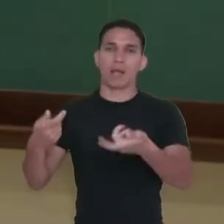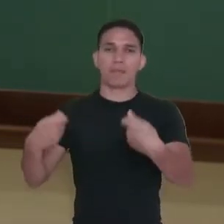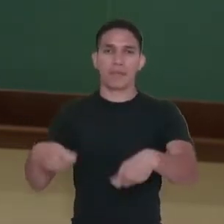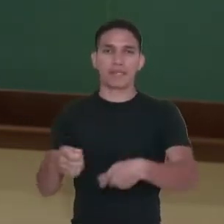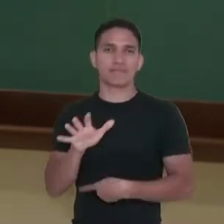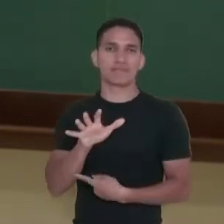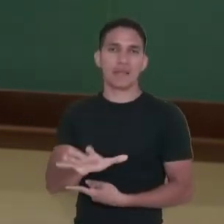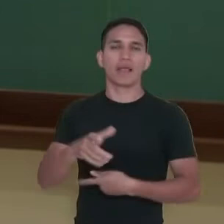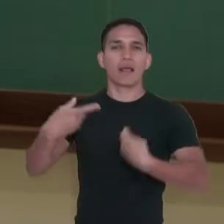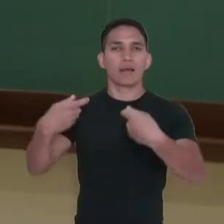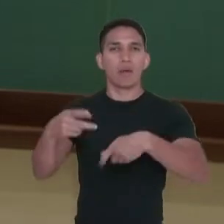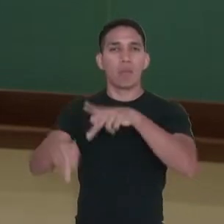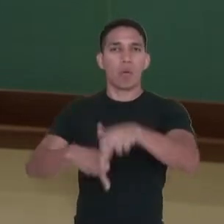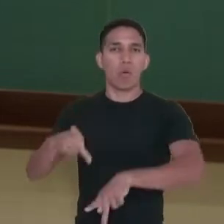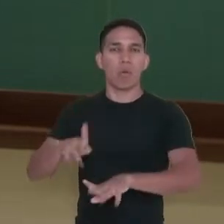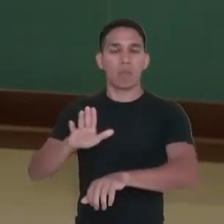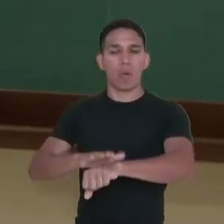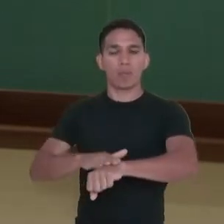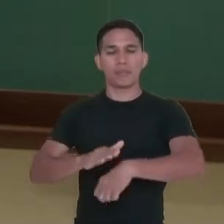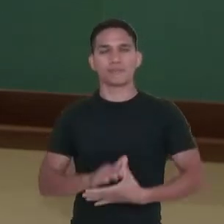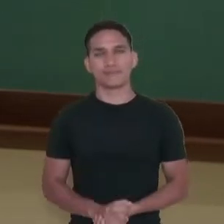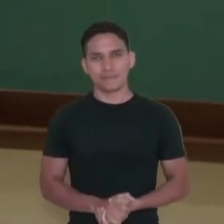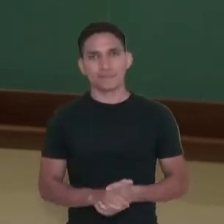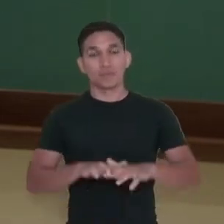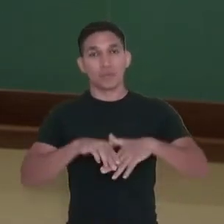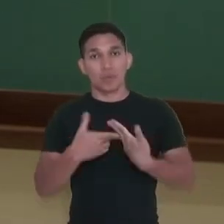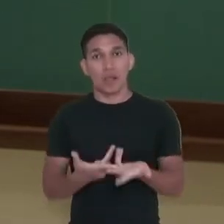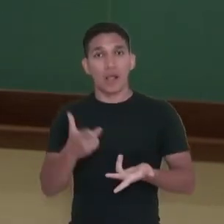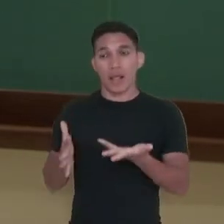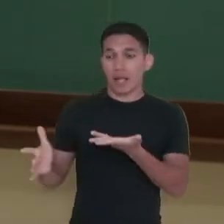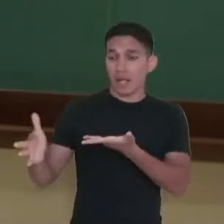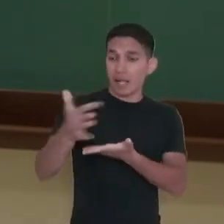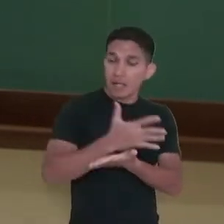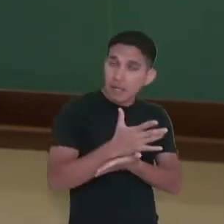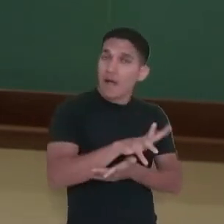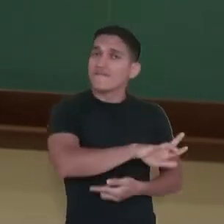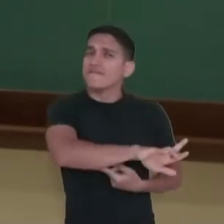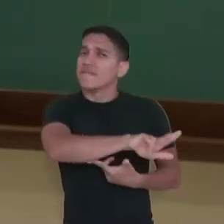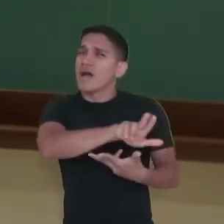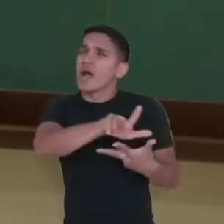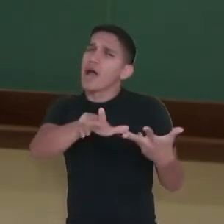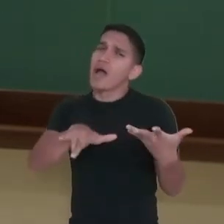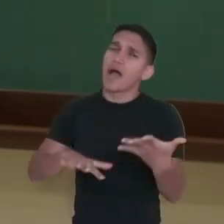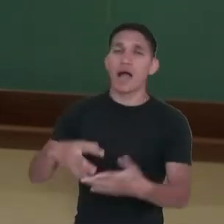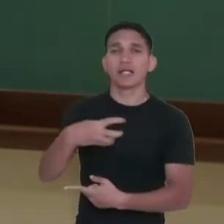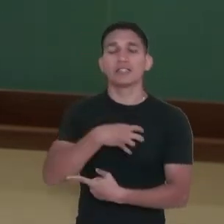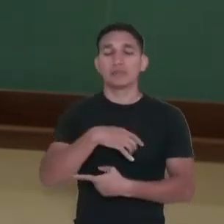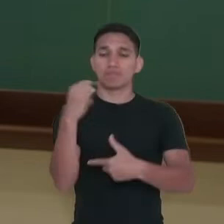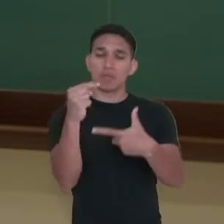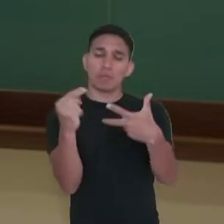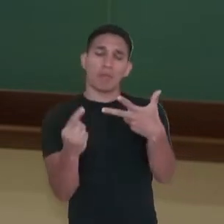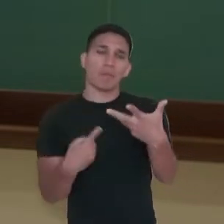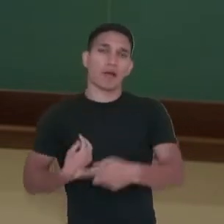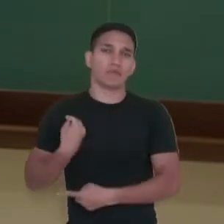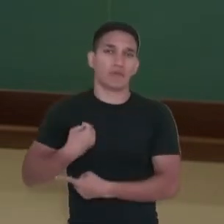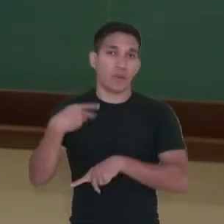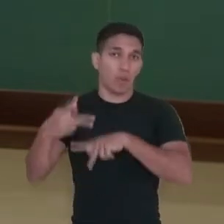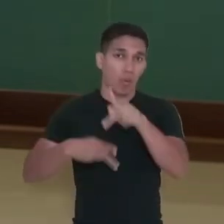população precisa naquele momento, que são os dados coletados sobre vários aspectos da vida da população. Então